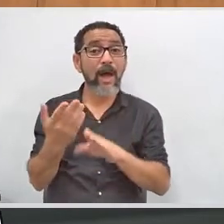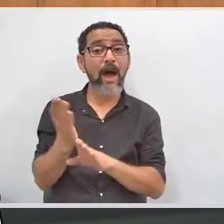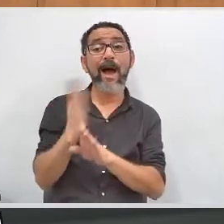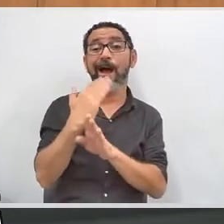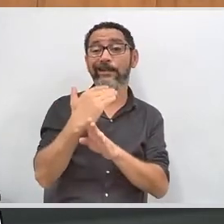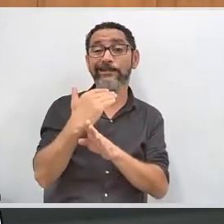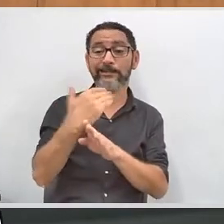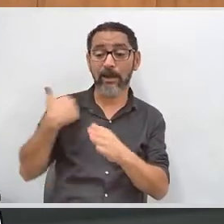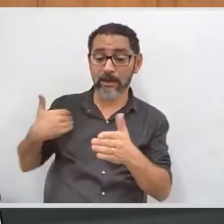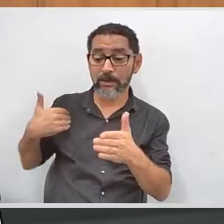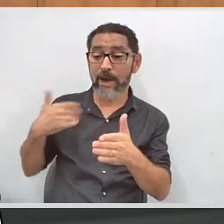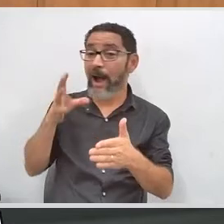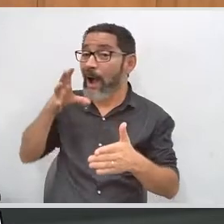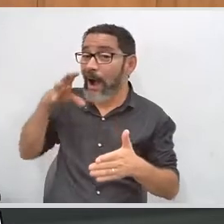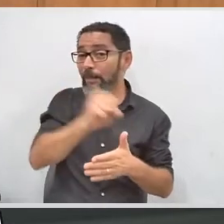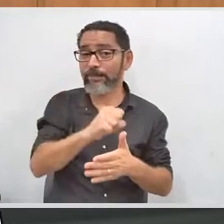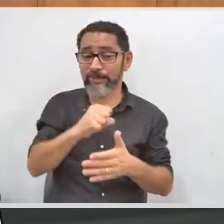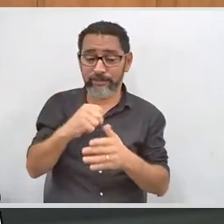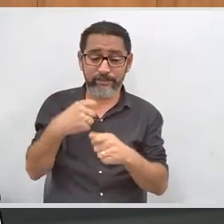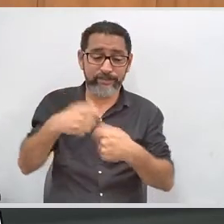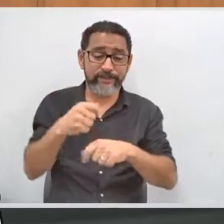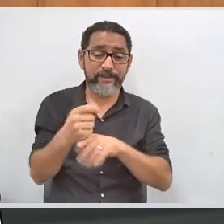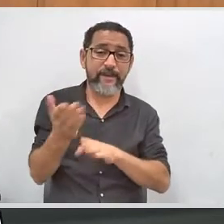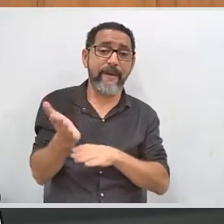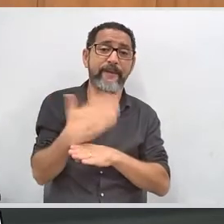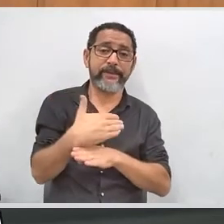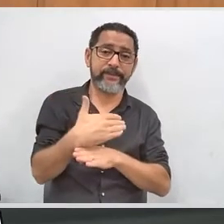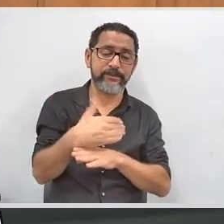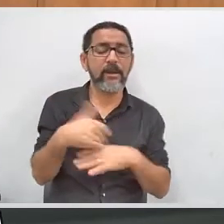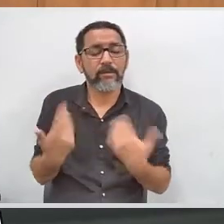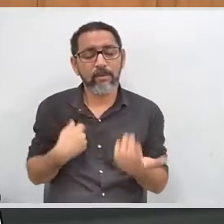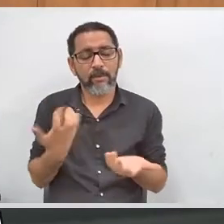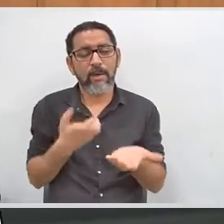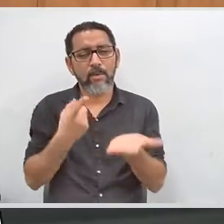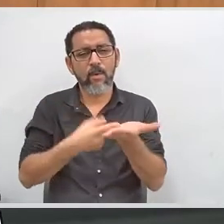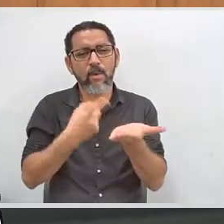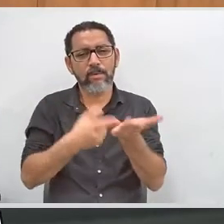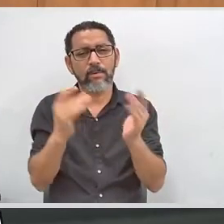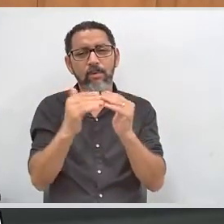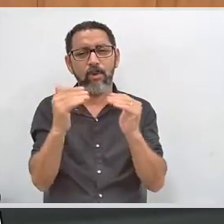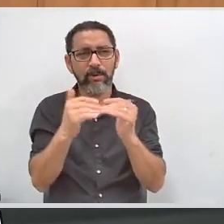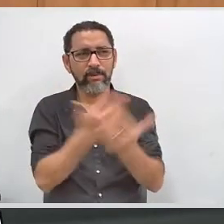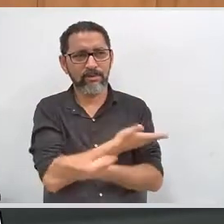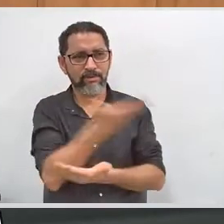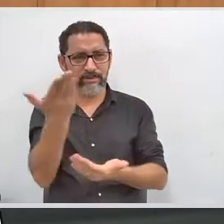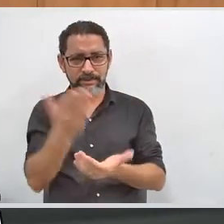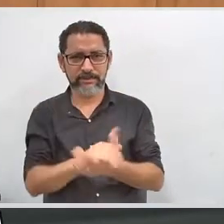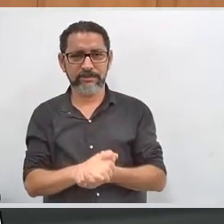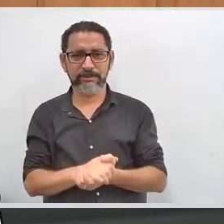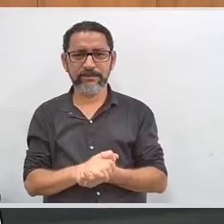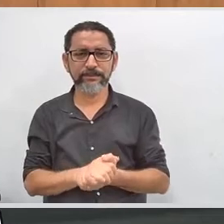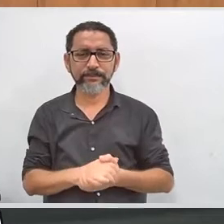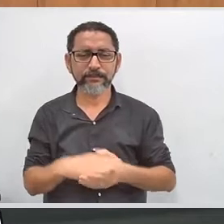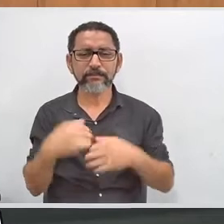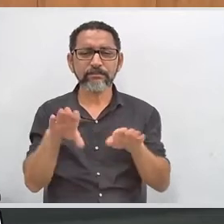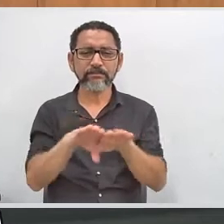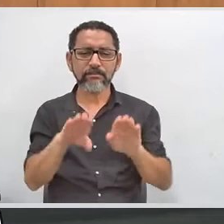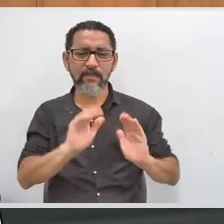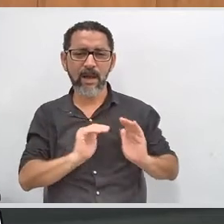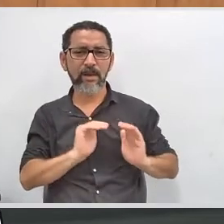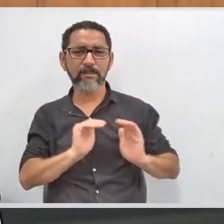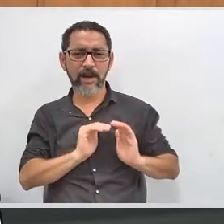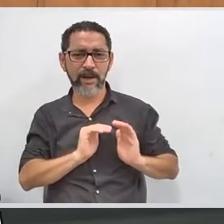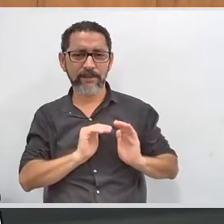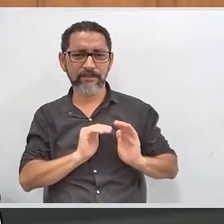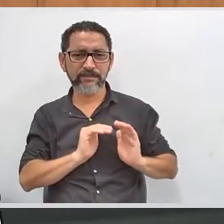prazo final para cadastramento. Porque eu gostaria, depois, de colocar a minha equipe em contato com vocês para essa conversa. As APAIs, os